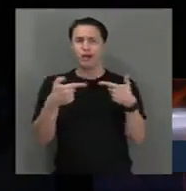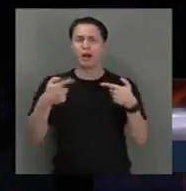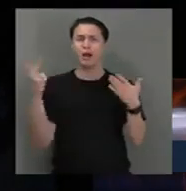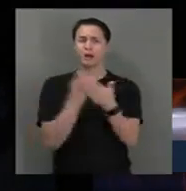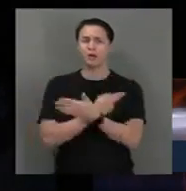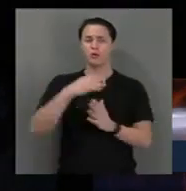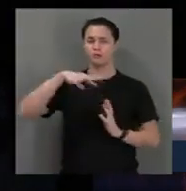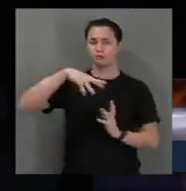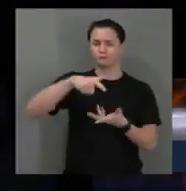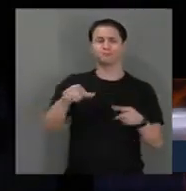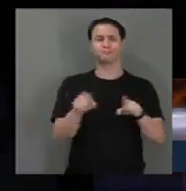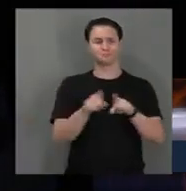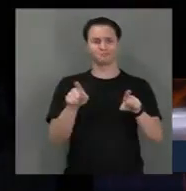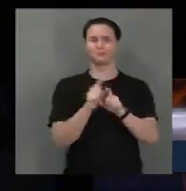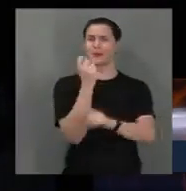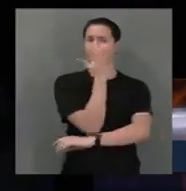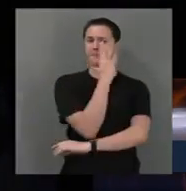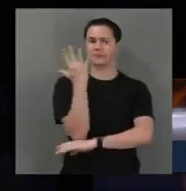inclusive o do meio ambiente.